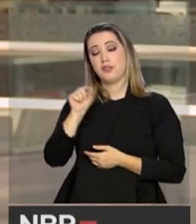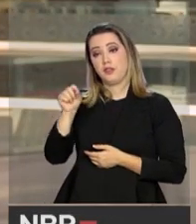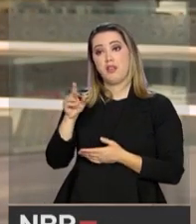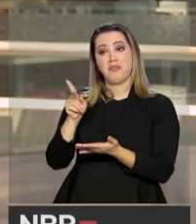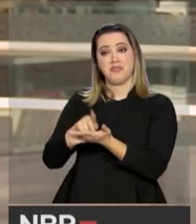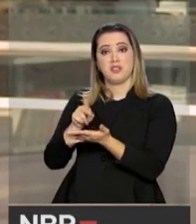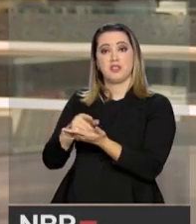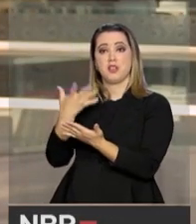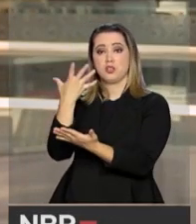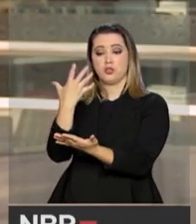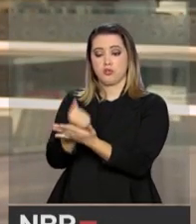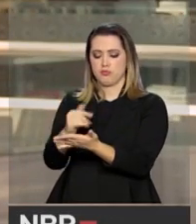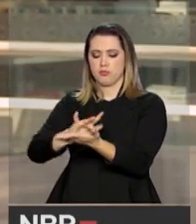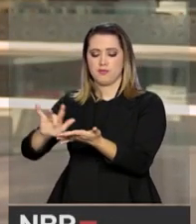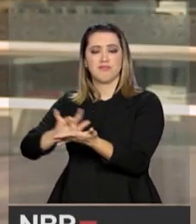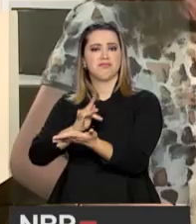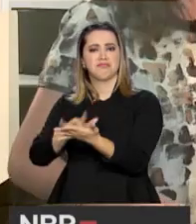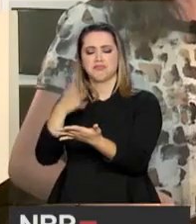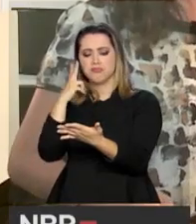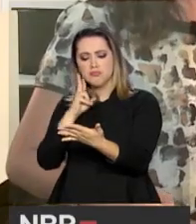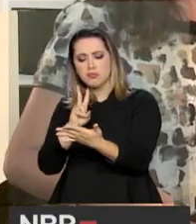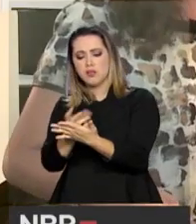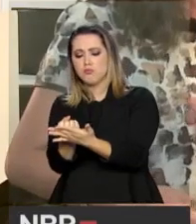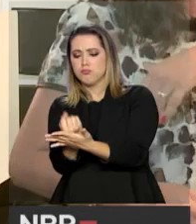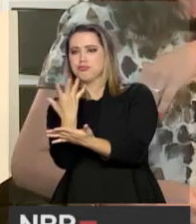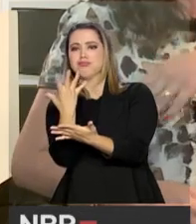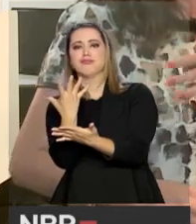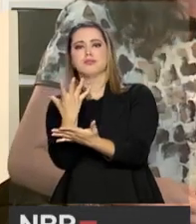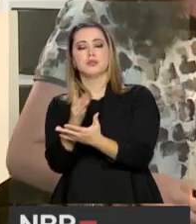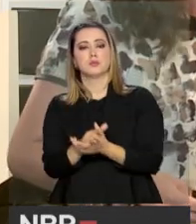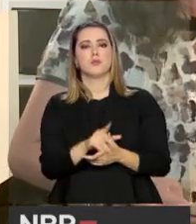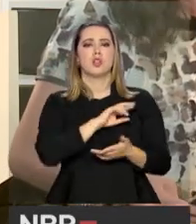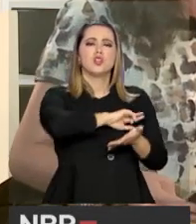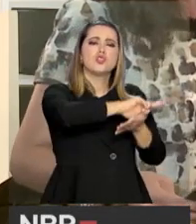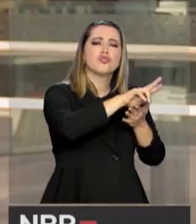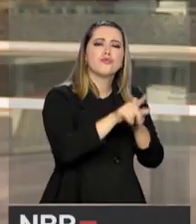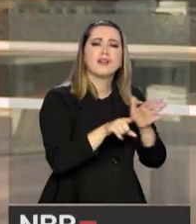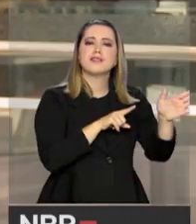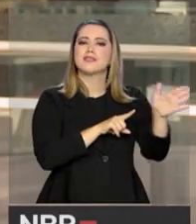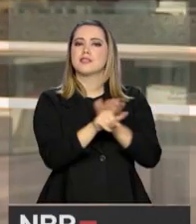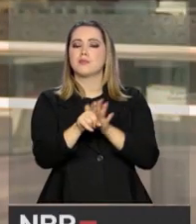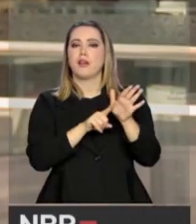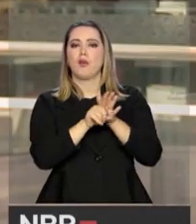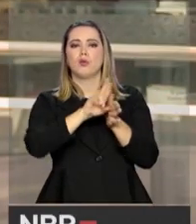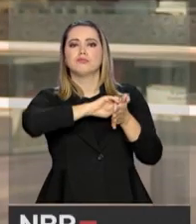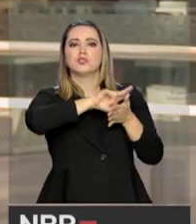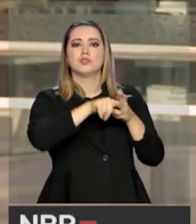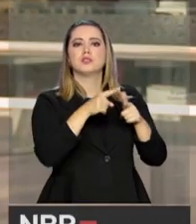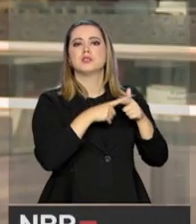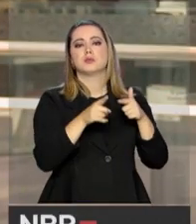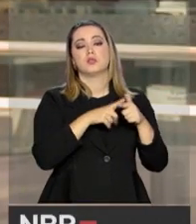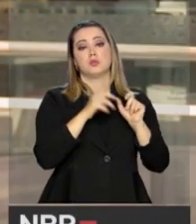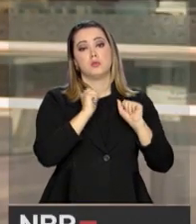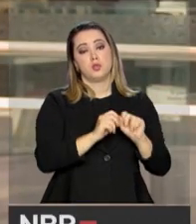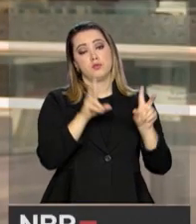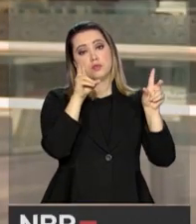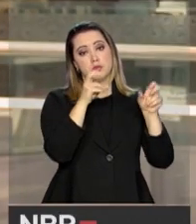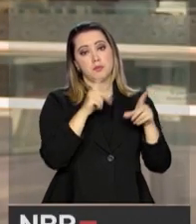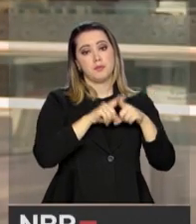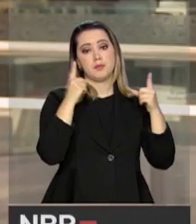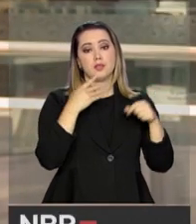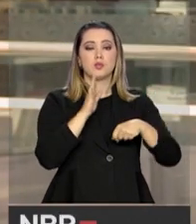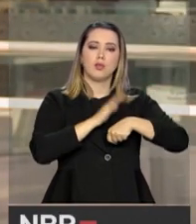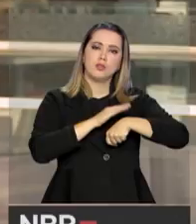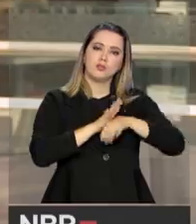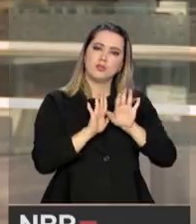bolso, basta abrir o seu celular. Bom, professor, daria para fazer N perguntas, muito mais questões interessantes sobre esse tema, mas, infelizmente,